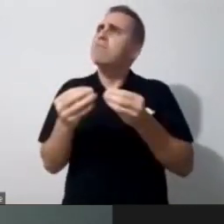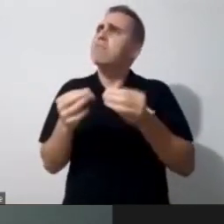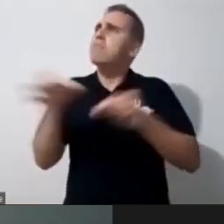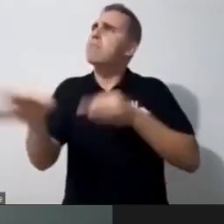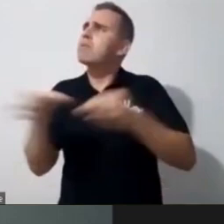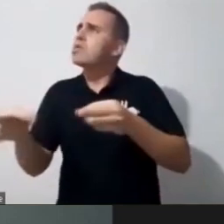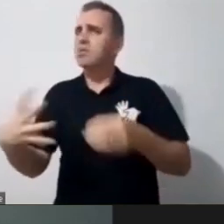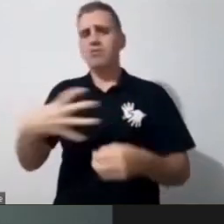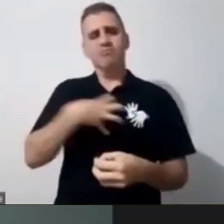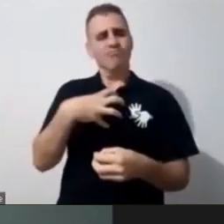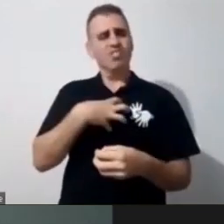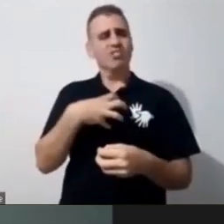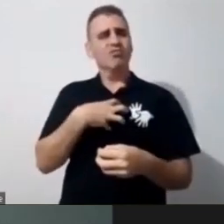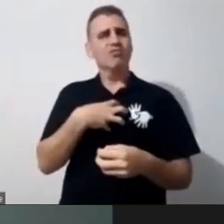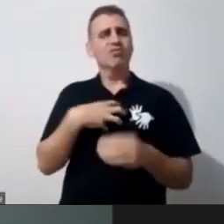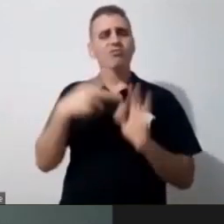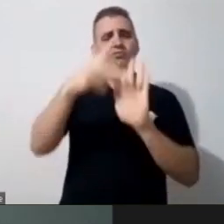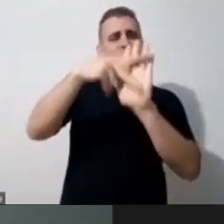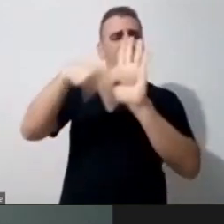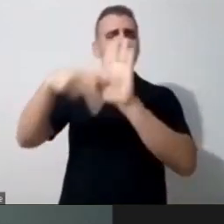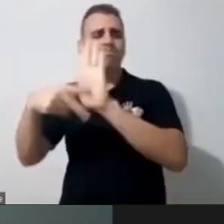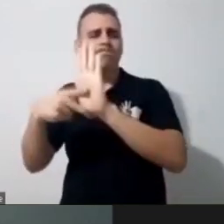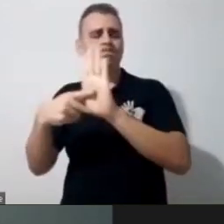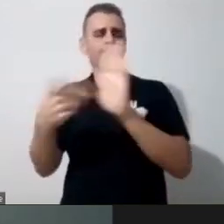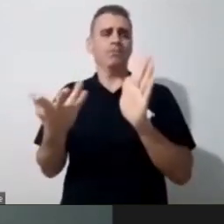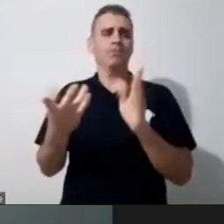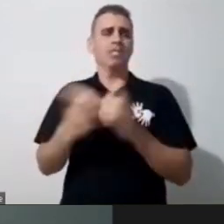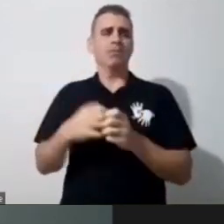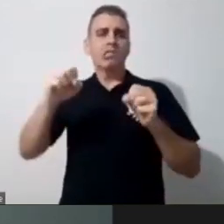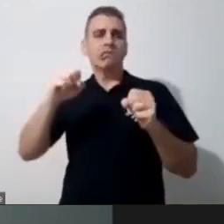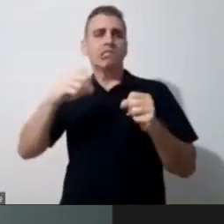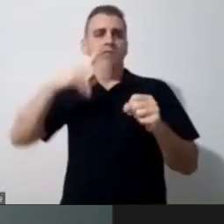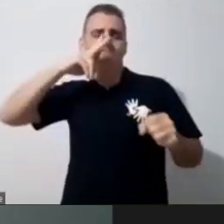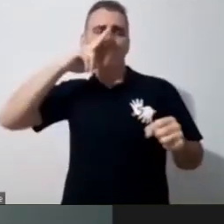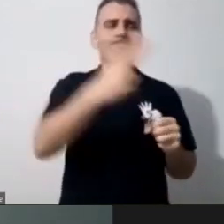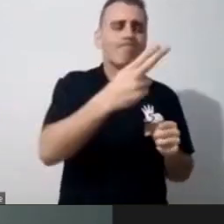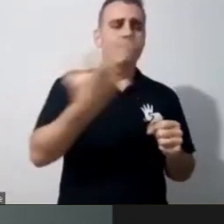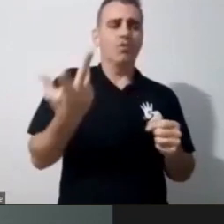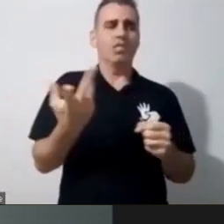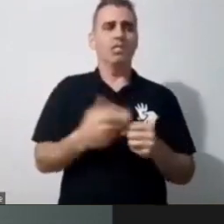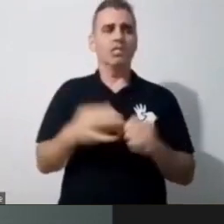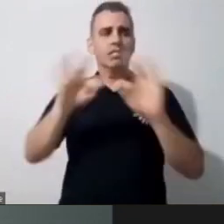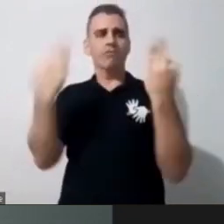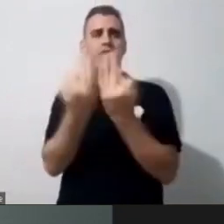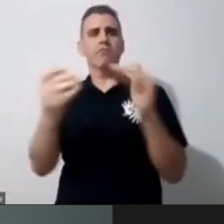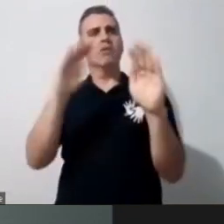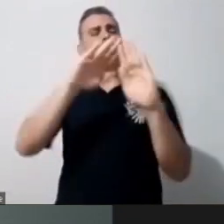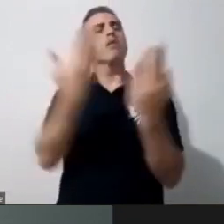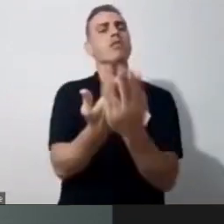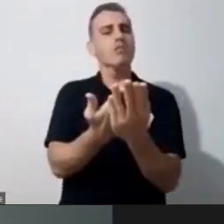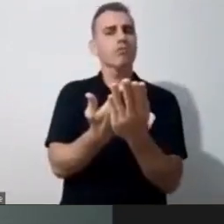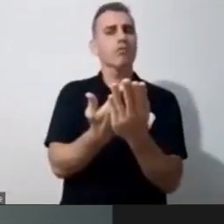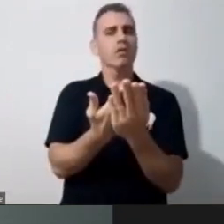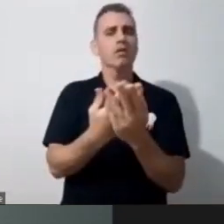ação, né. O que a gente vem pensando pra fortalecer a conexão entre família e escola. Então, diversas